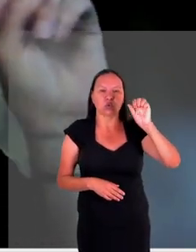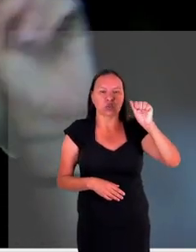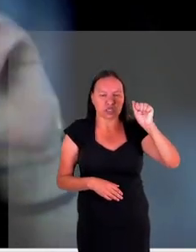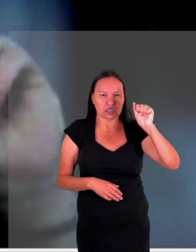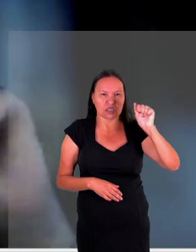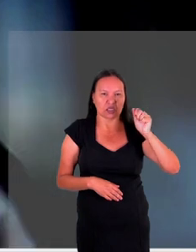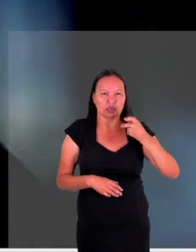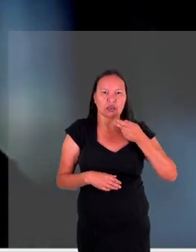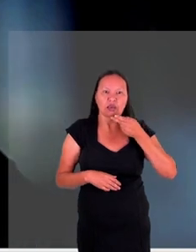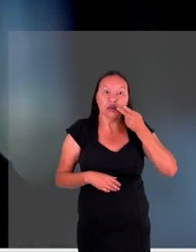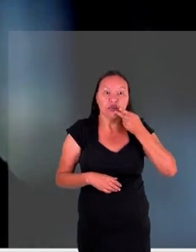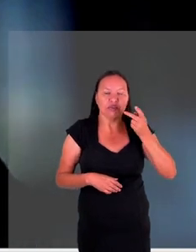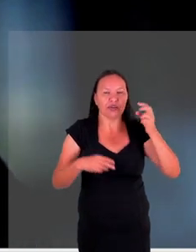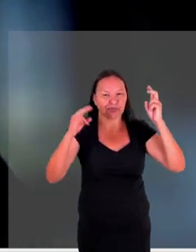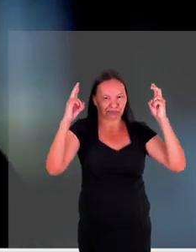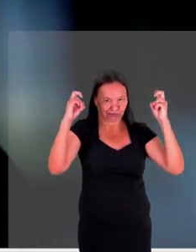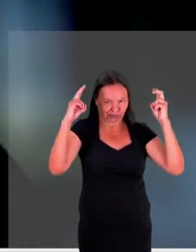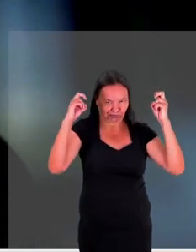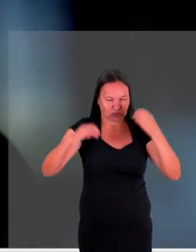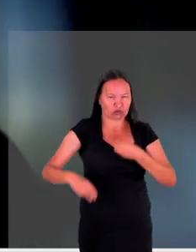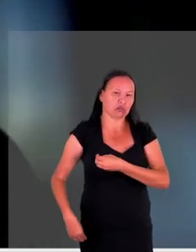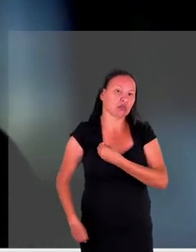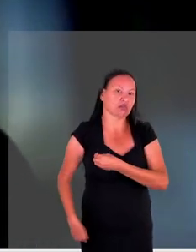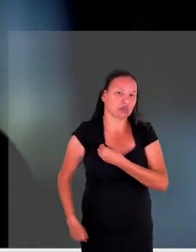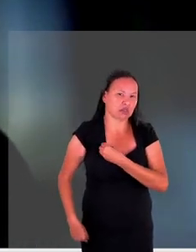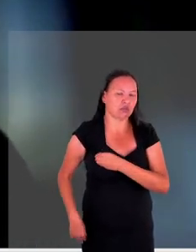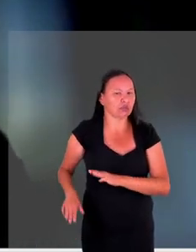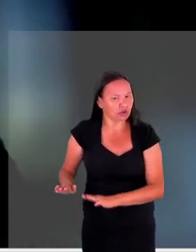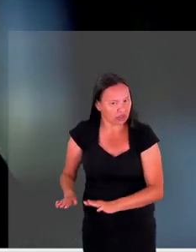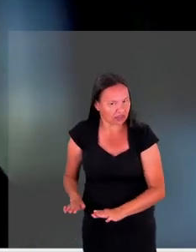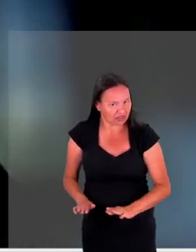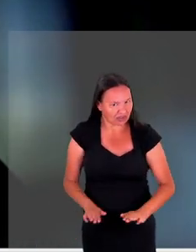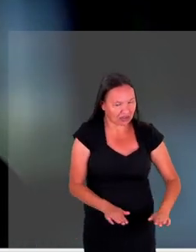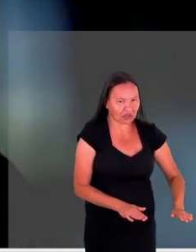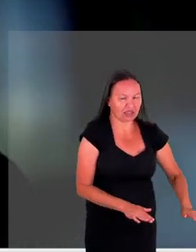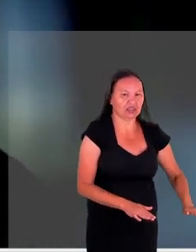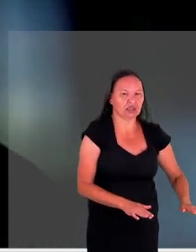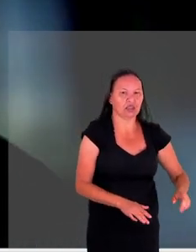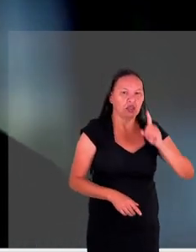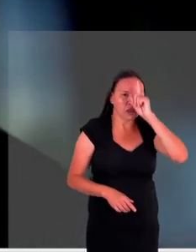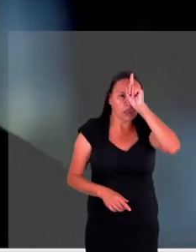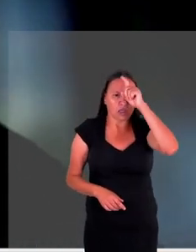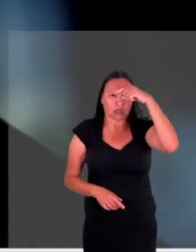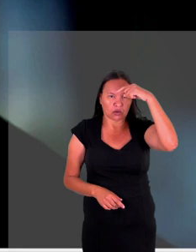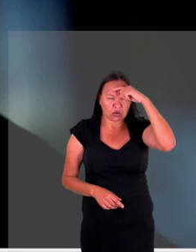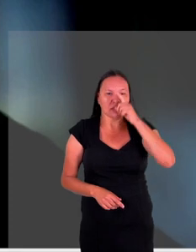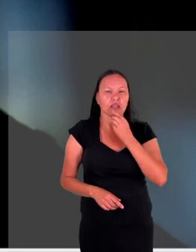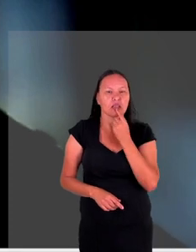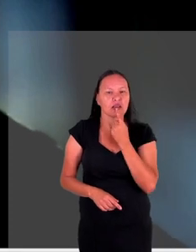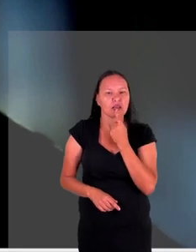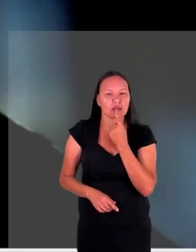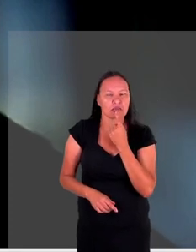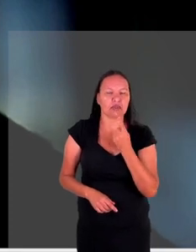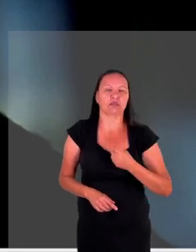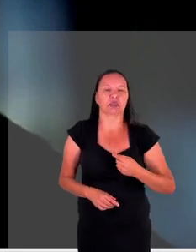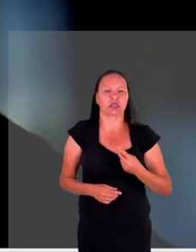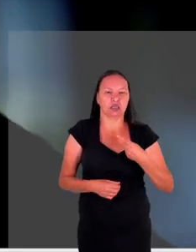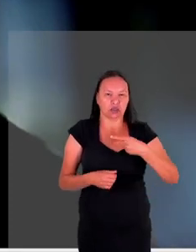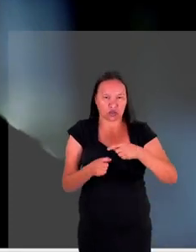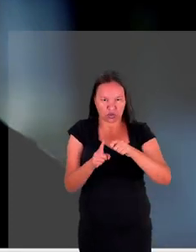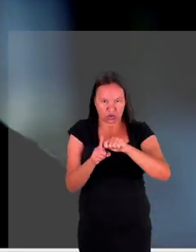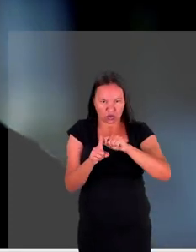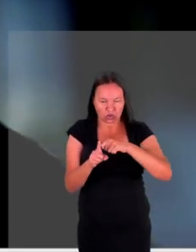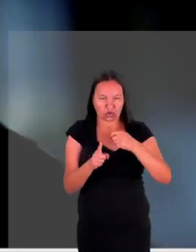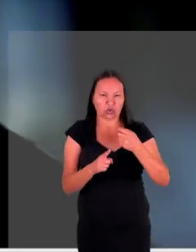salvou 700 mil crianças e a Cruz Vermelha da Belarus anunciou mais ou menos dois meses atrás que